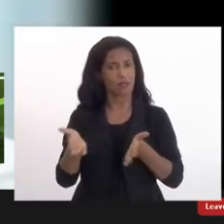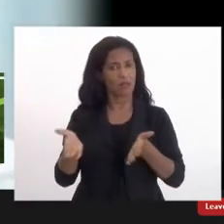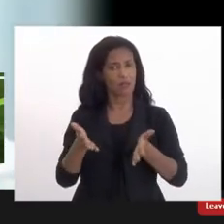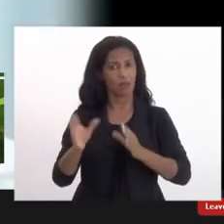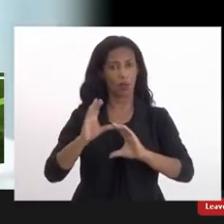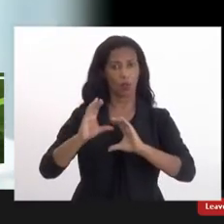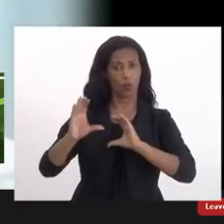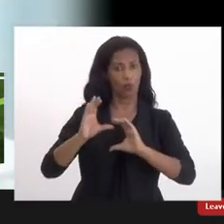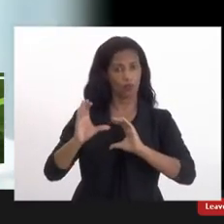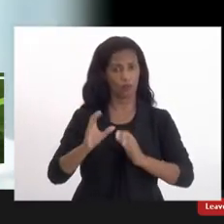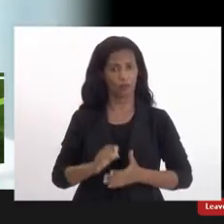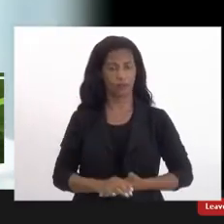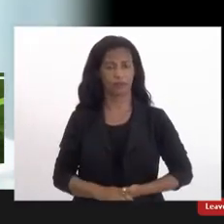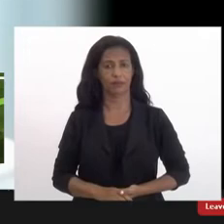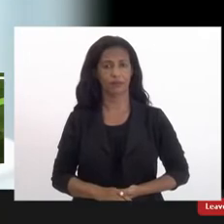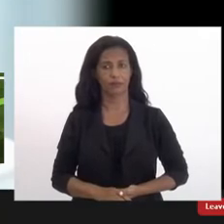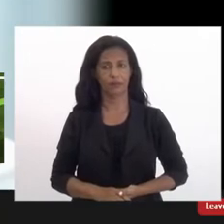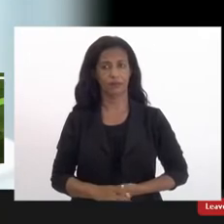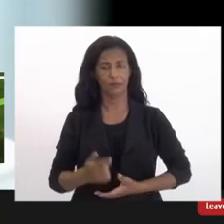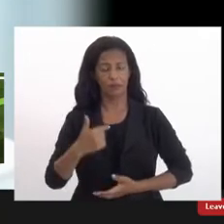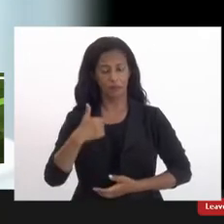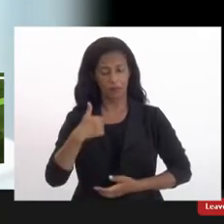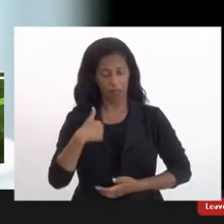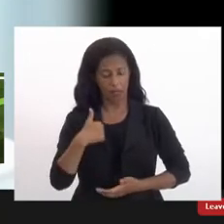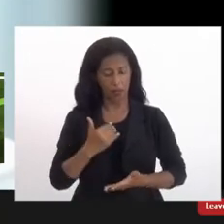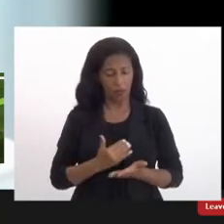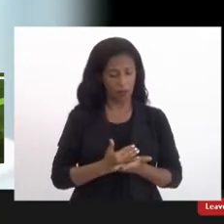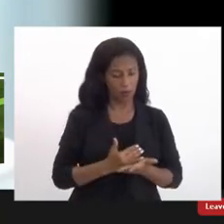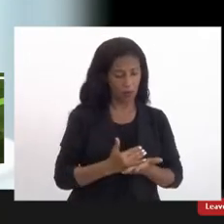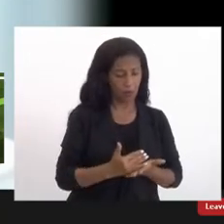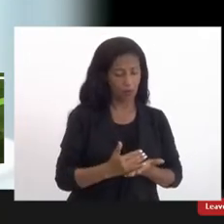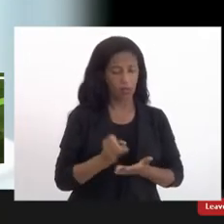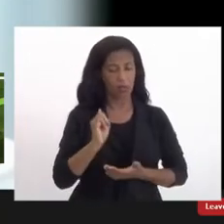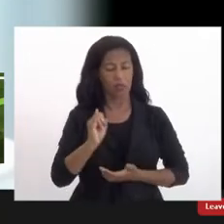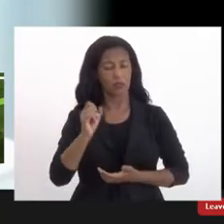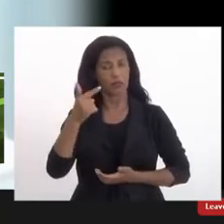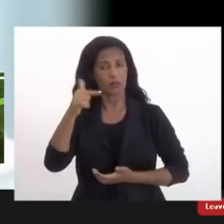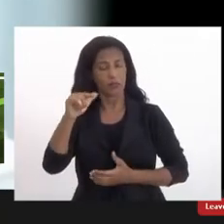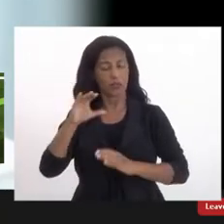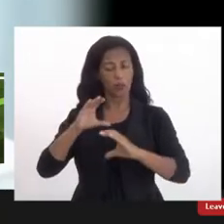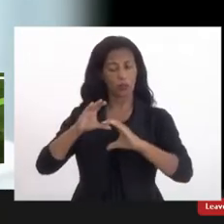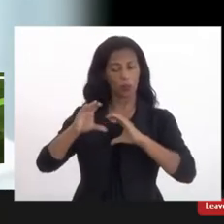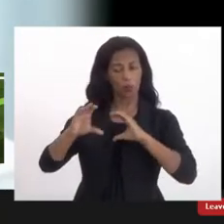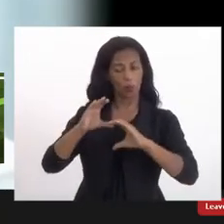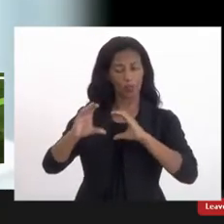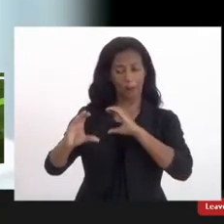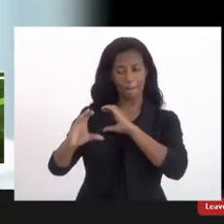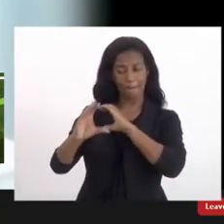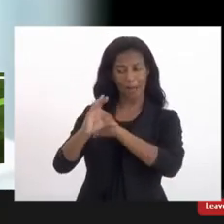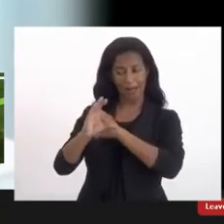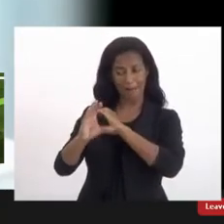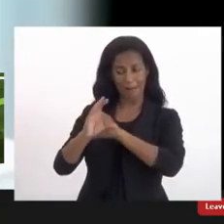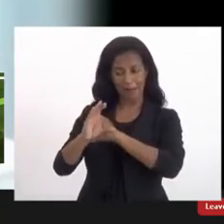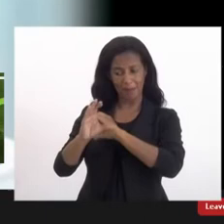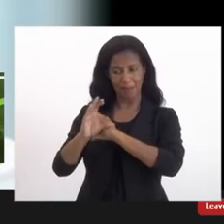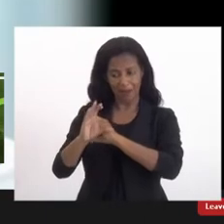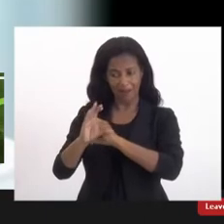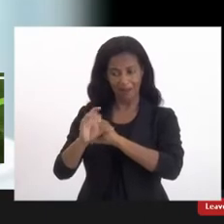comunicacional eu parto sempre do princípio que se você não tem comunicação você não tem nada